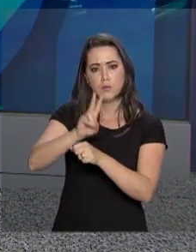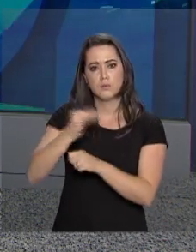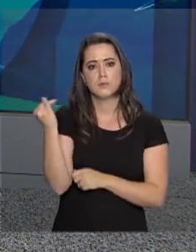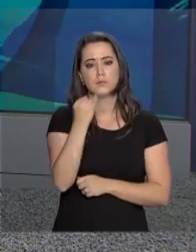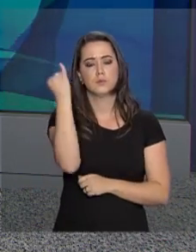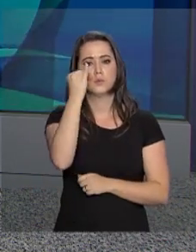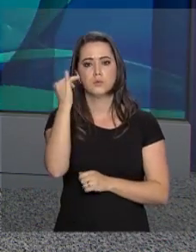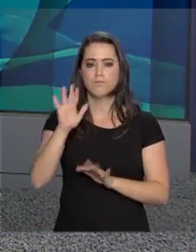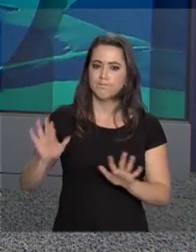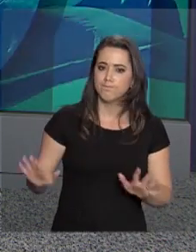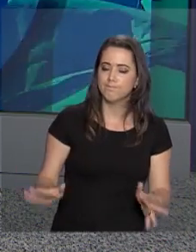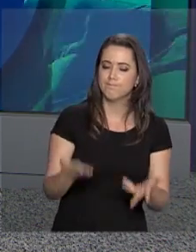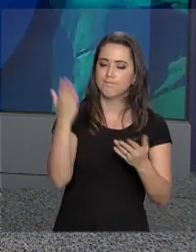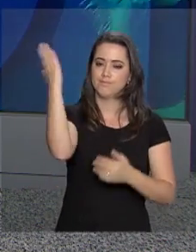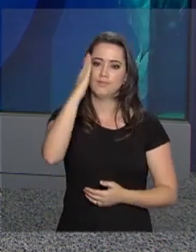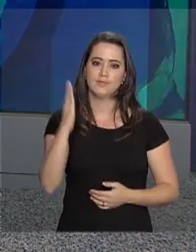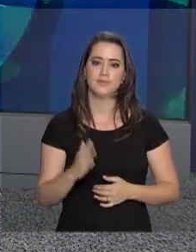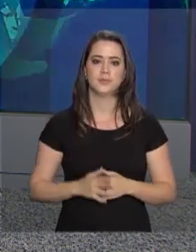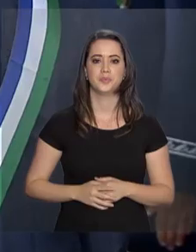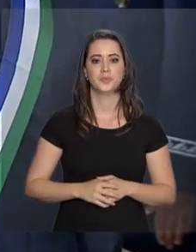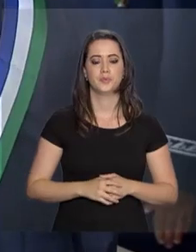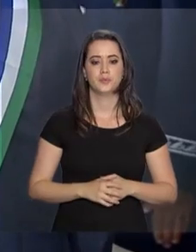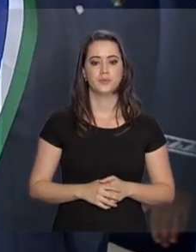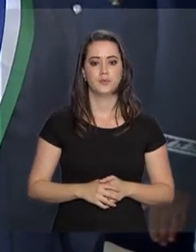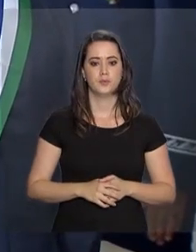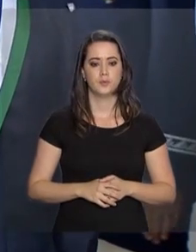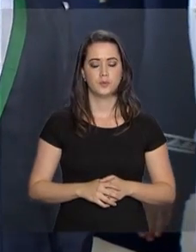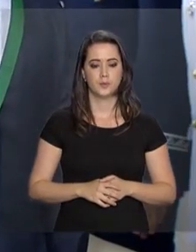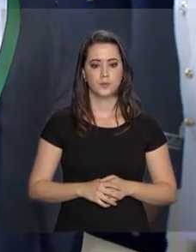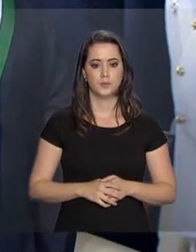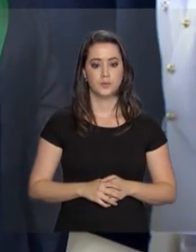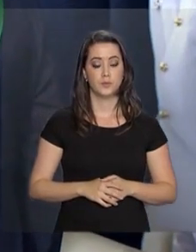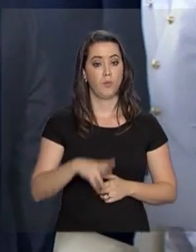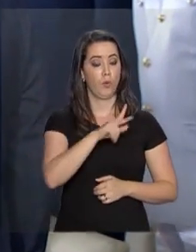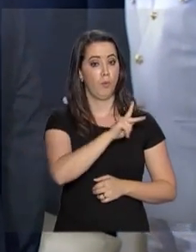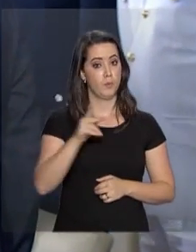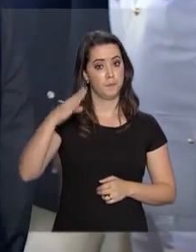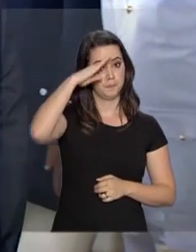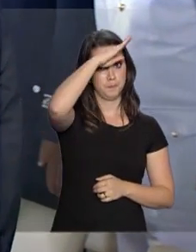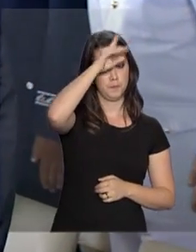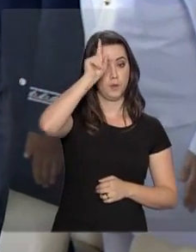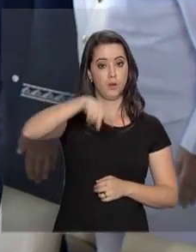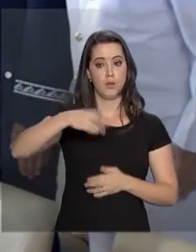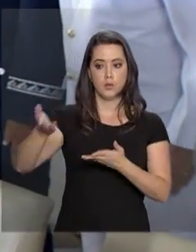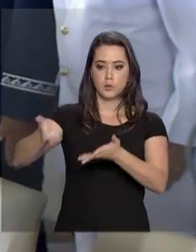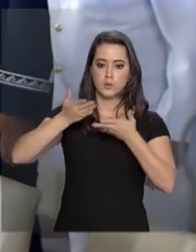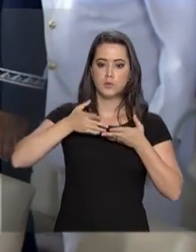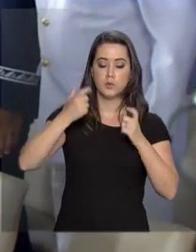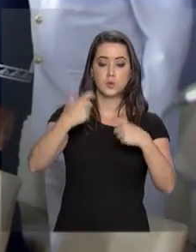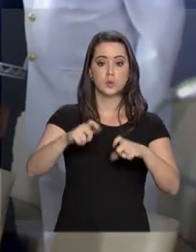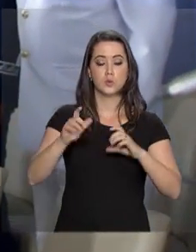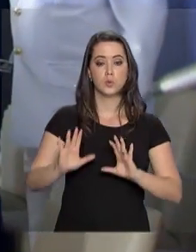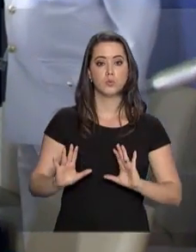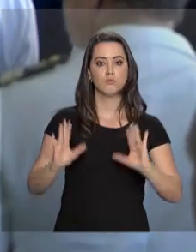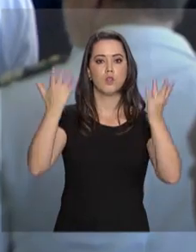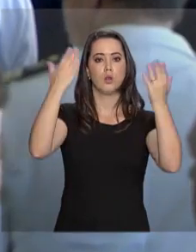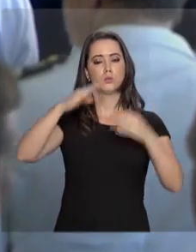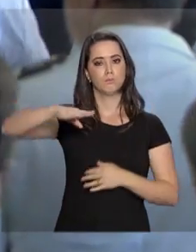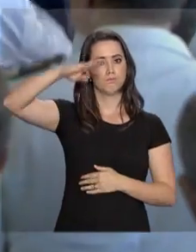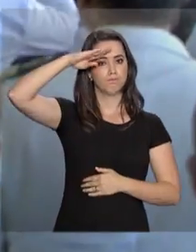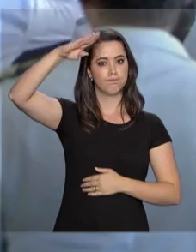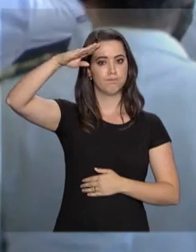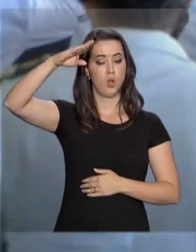importância de engrandecer o Brasil. O presidente Jair Bolsonaro foi recebido na cerimônia com honras